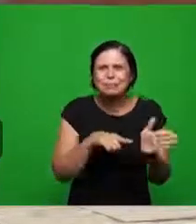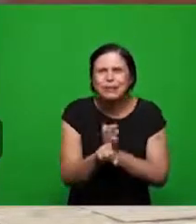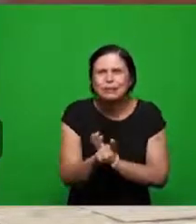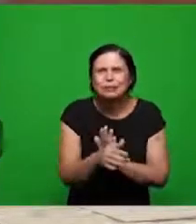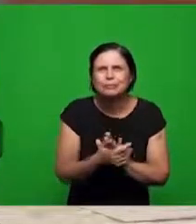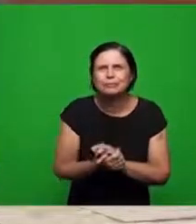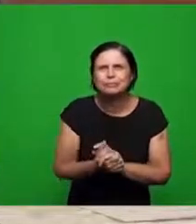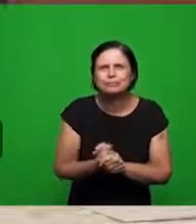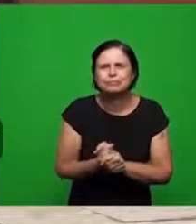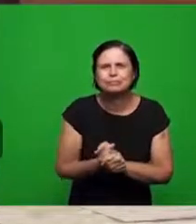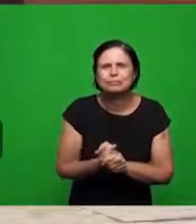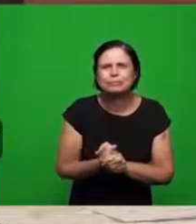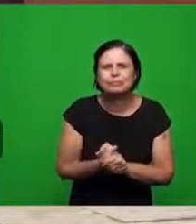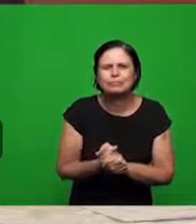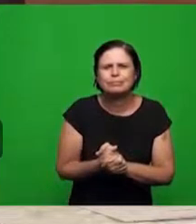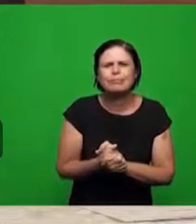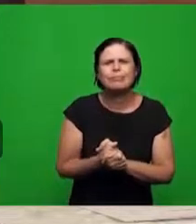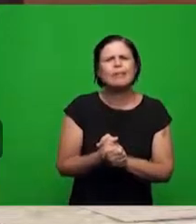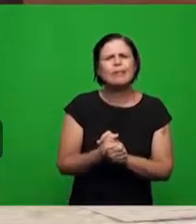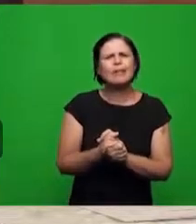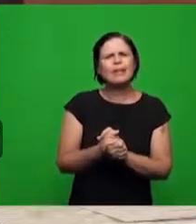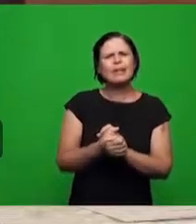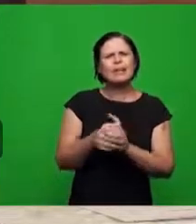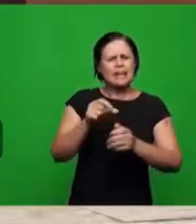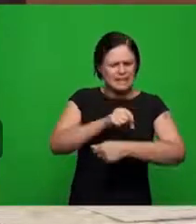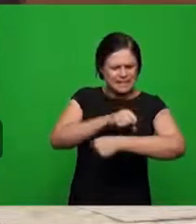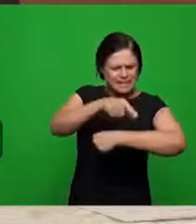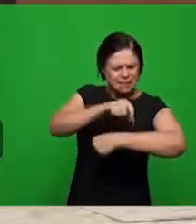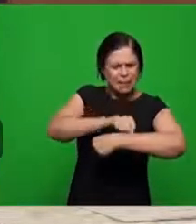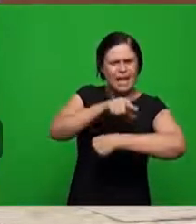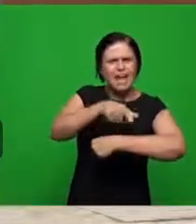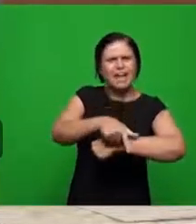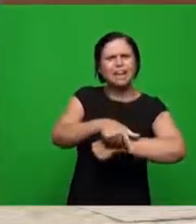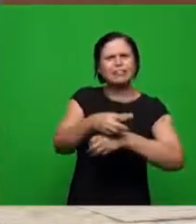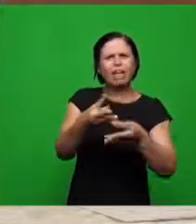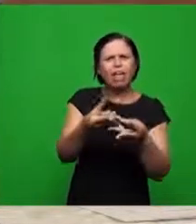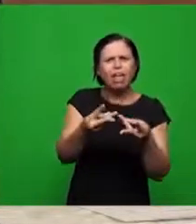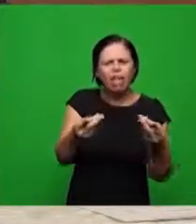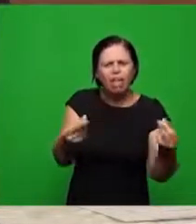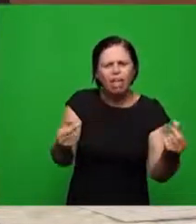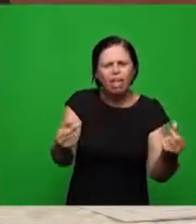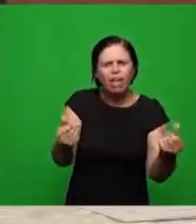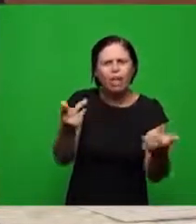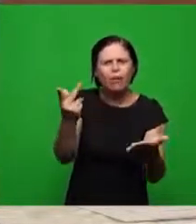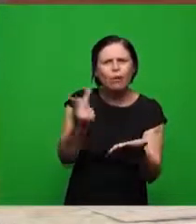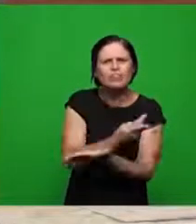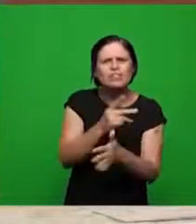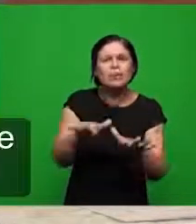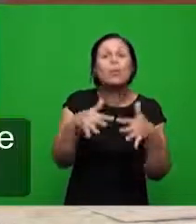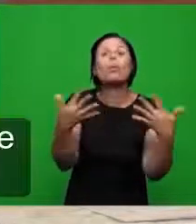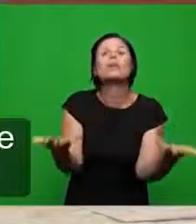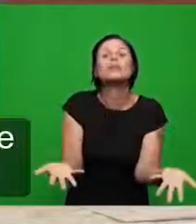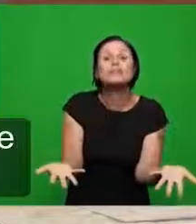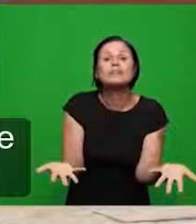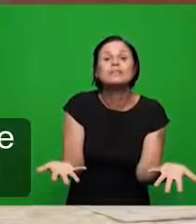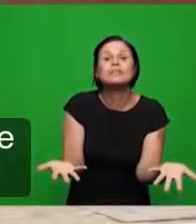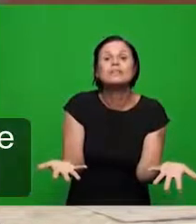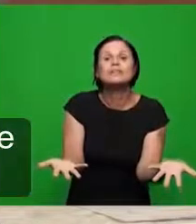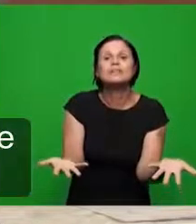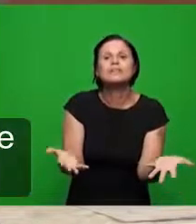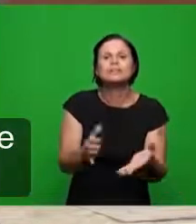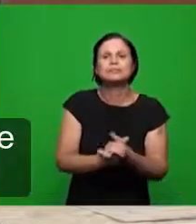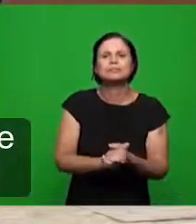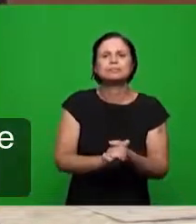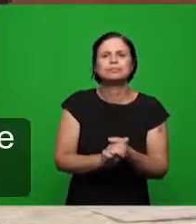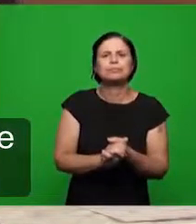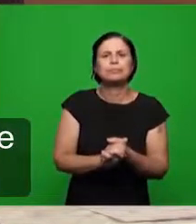quando se deu a morte da semente então vai ter a resposta quando é que se deu a morte da semente cite o